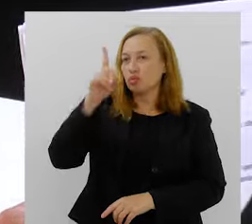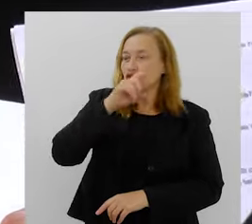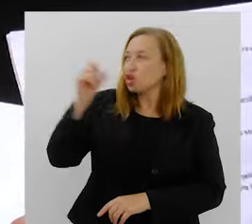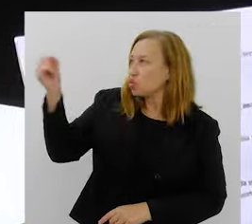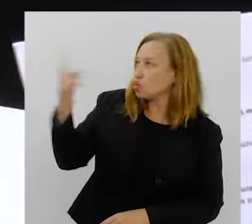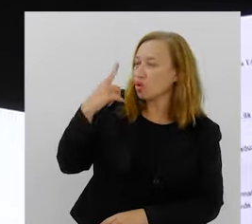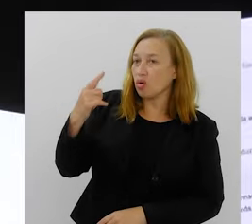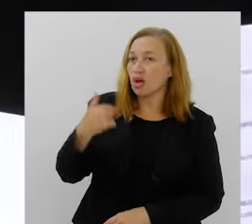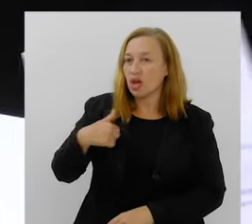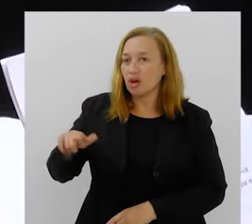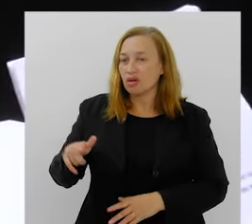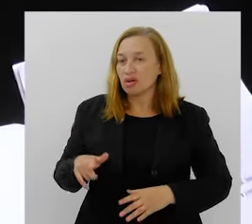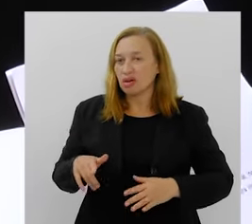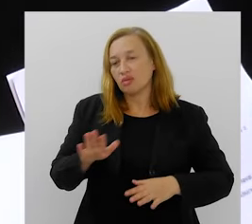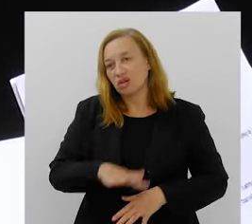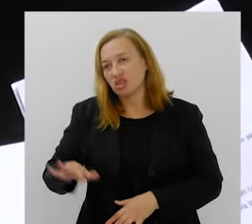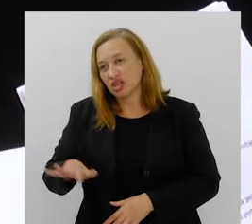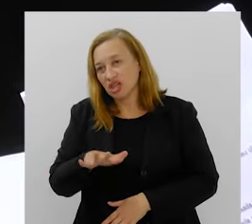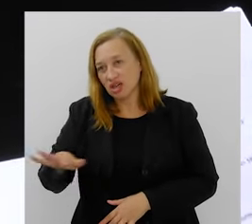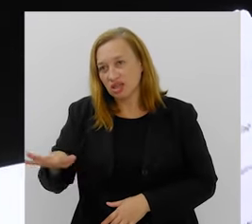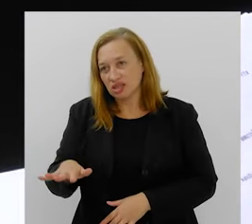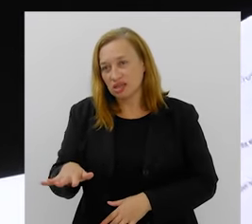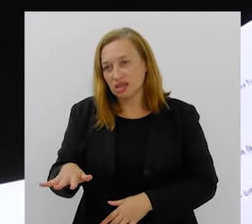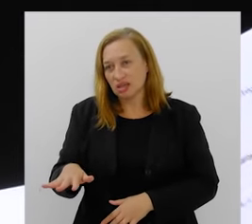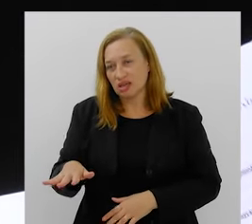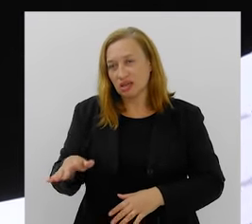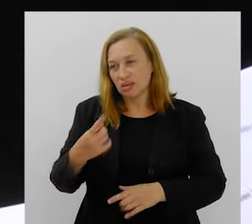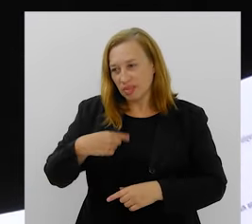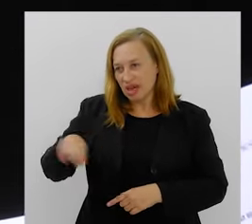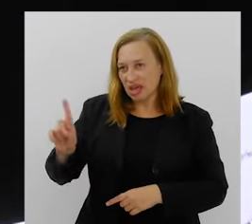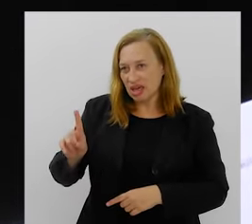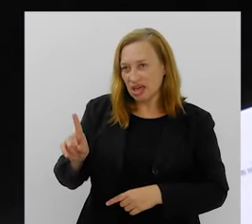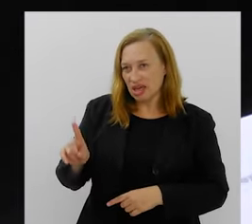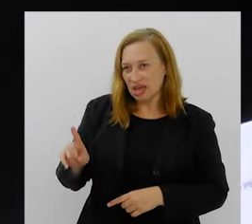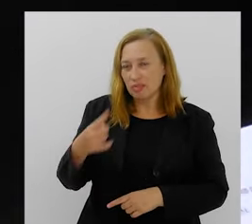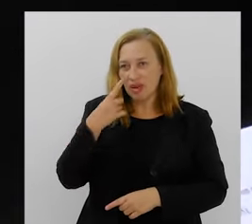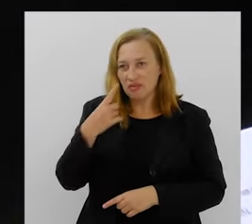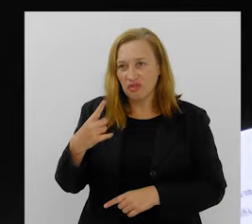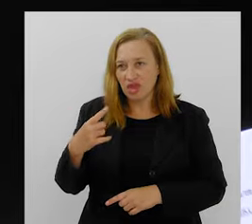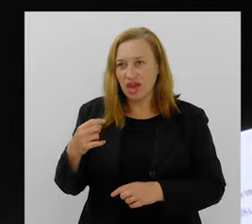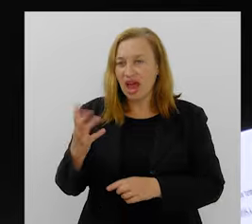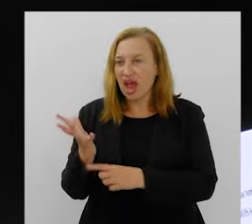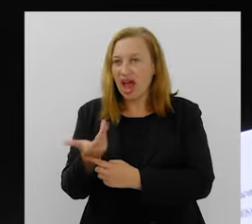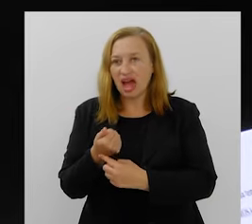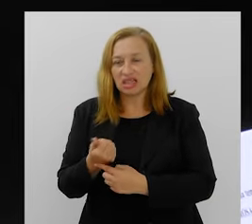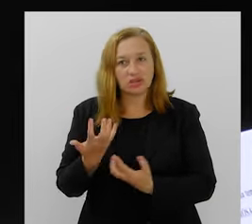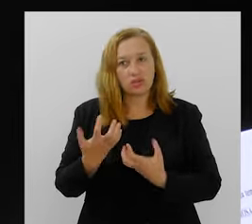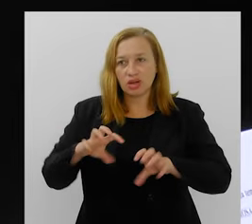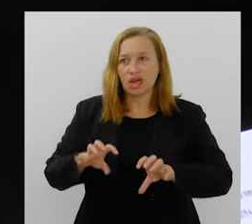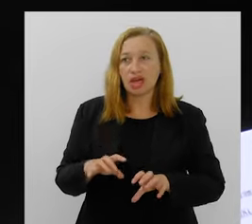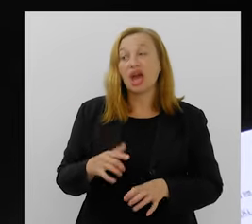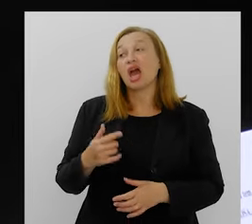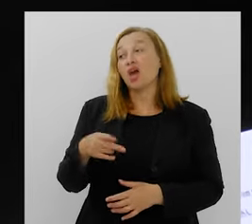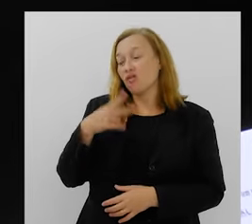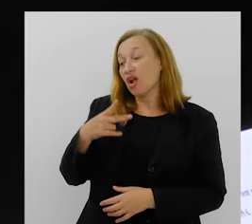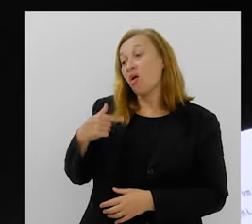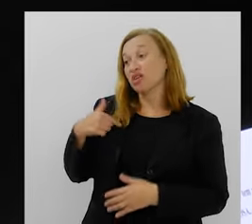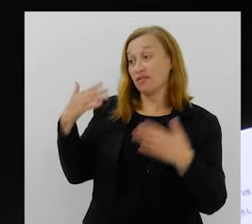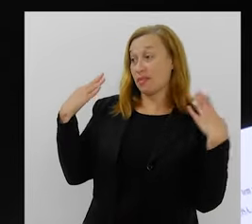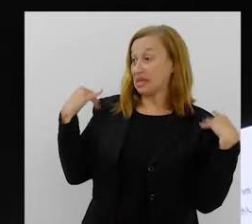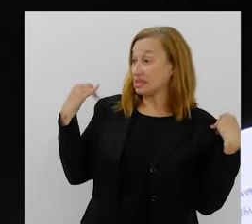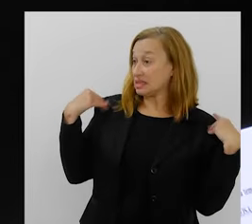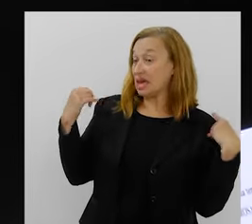Você imagina, domingo de sol, eu vou levar a criança para a exposição, você acha que ela vai querer ir? Não. E aí, falei assim, ó, a gente vai fazer um passeio no